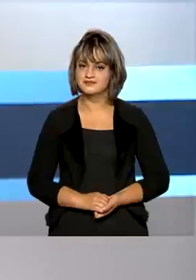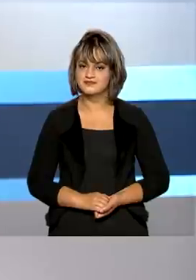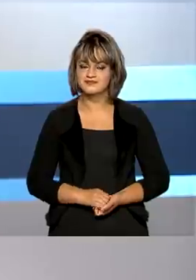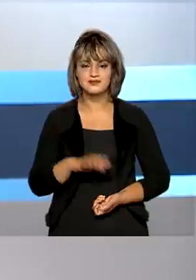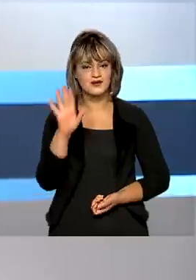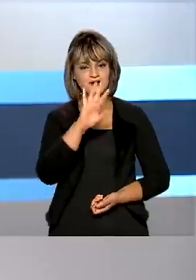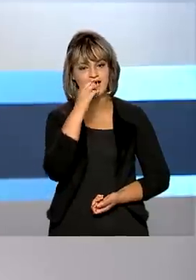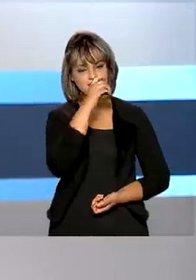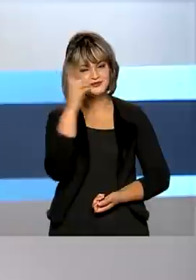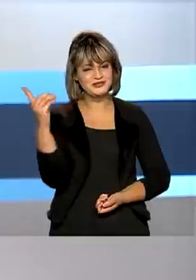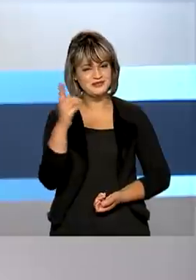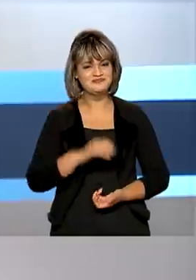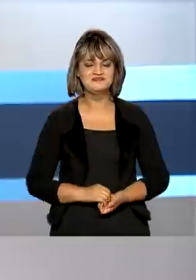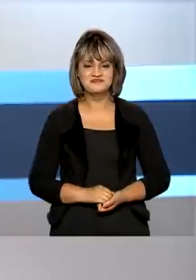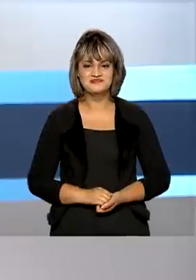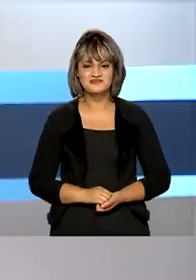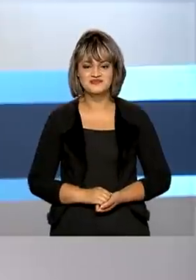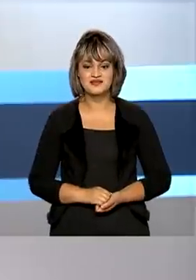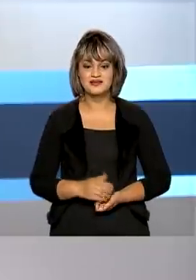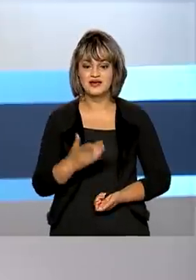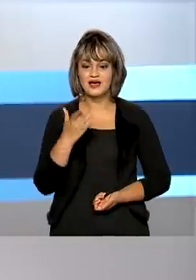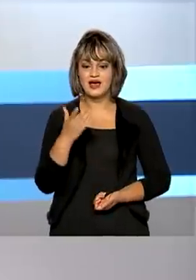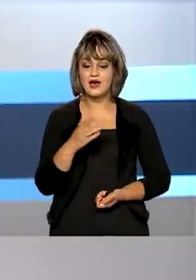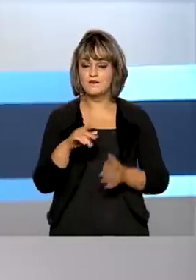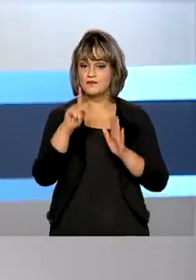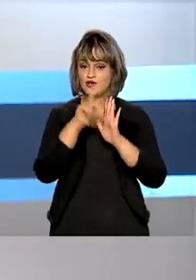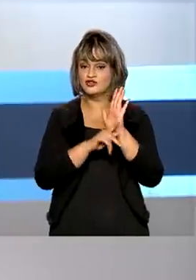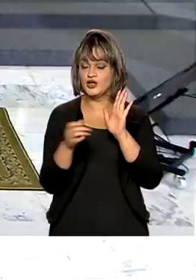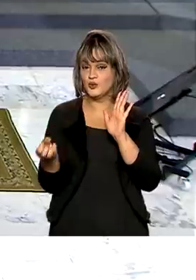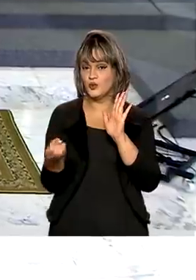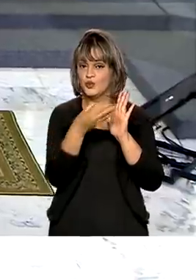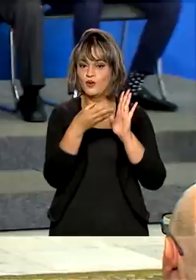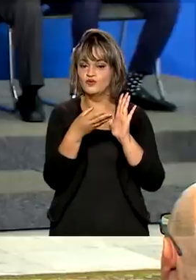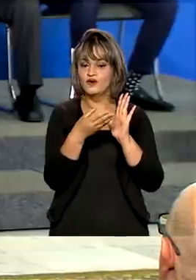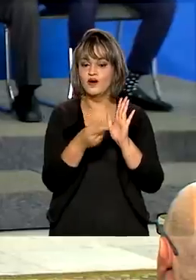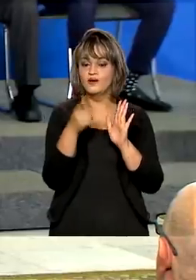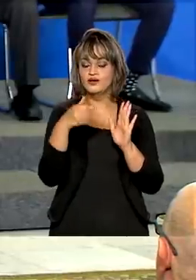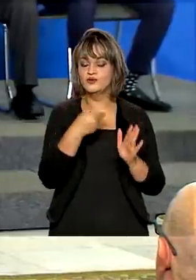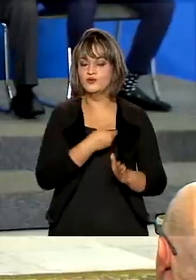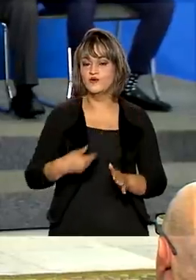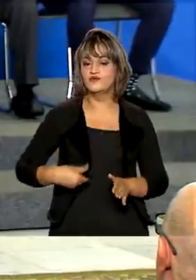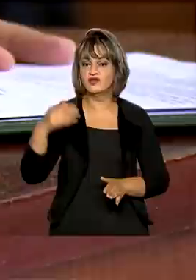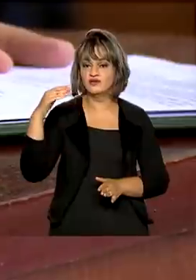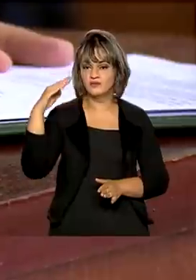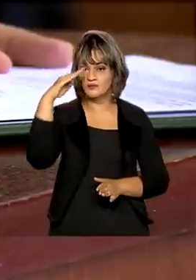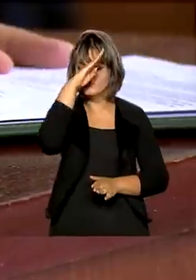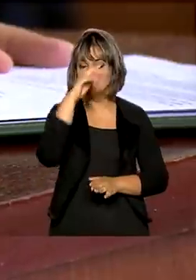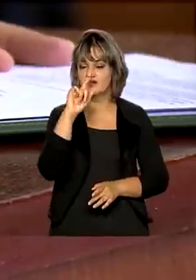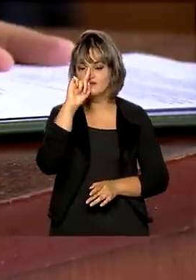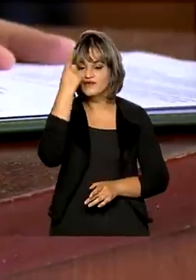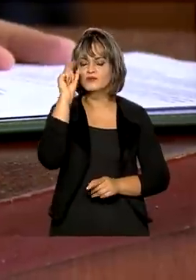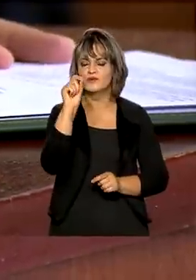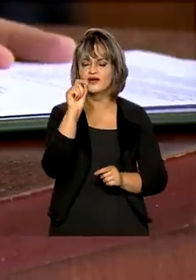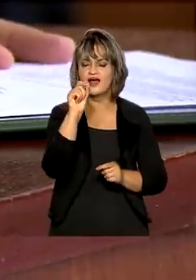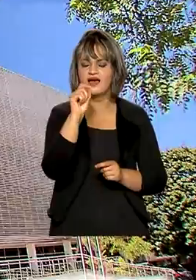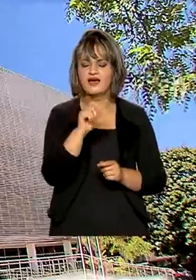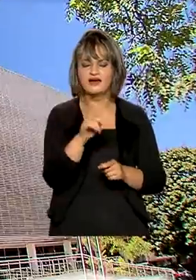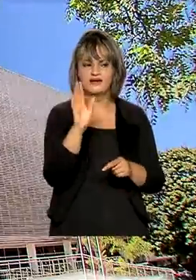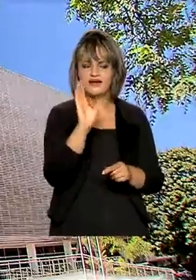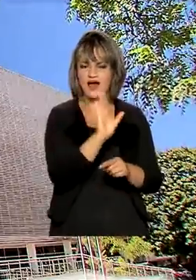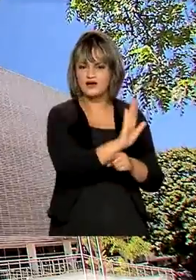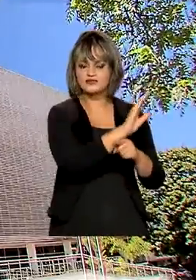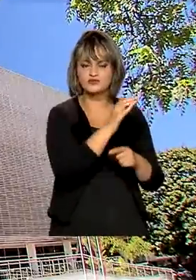Olá, bom dia! Abite Seguro, programa lançado pelo governo federal, oferece linha especial de